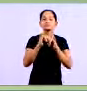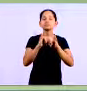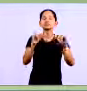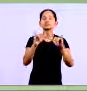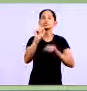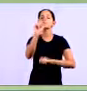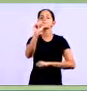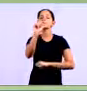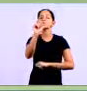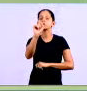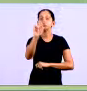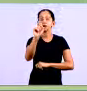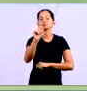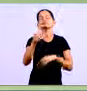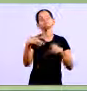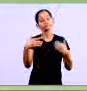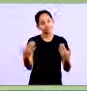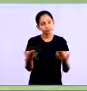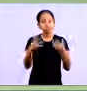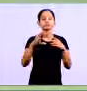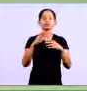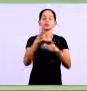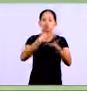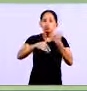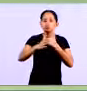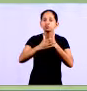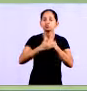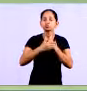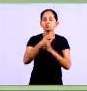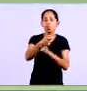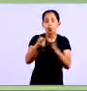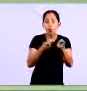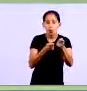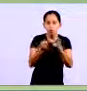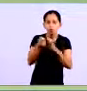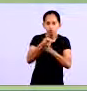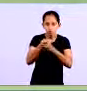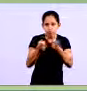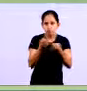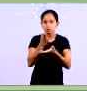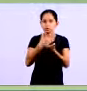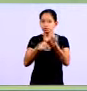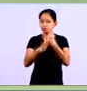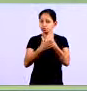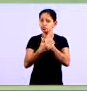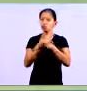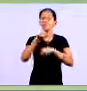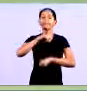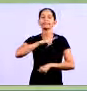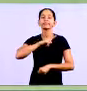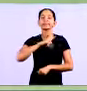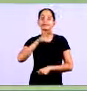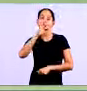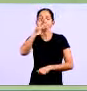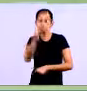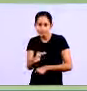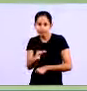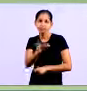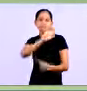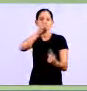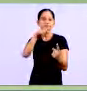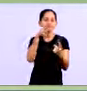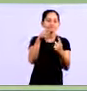o que é. A finalidade das ações de controle é assegurar que os resultados das estratégias